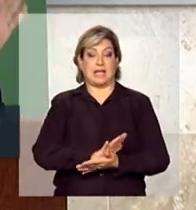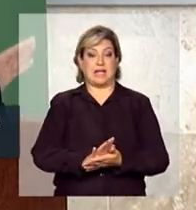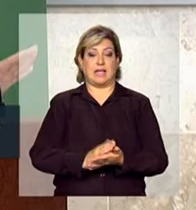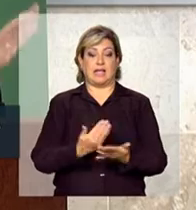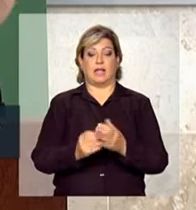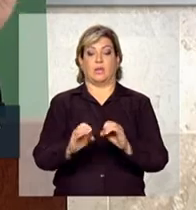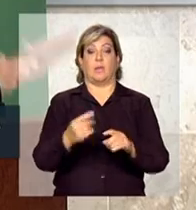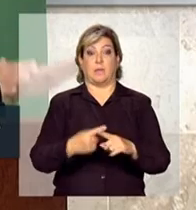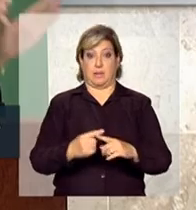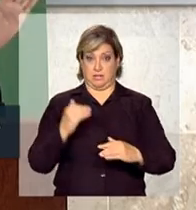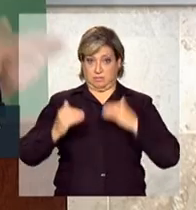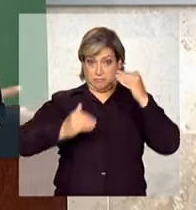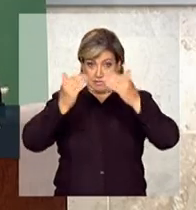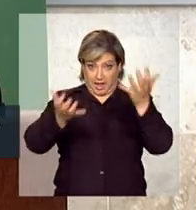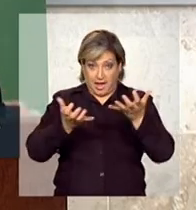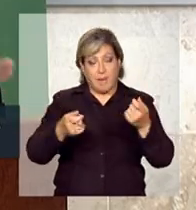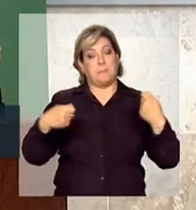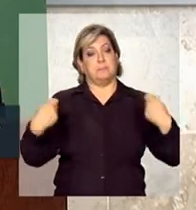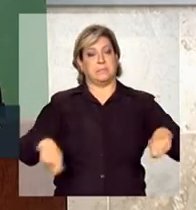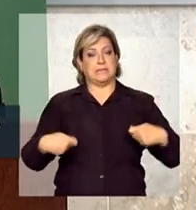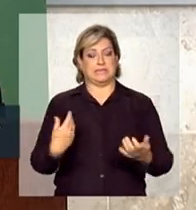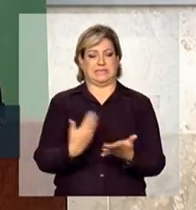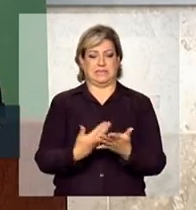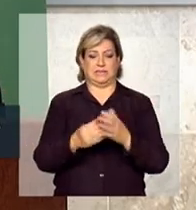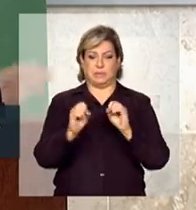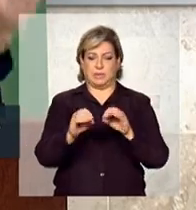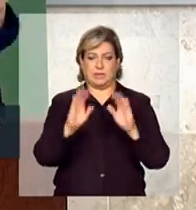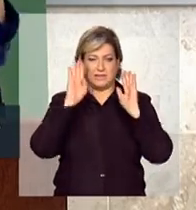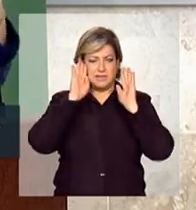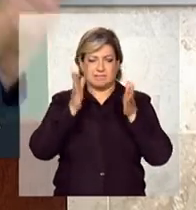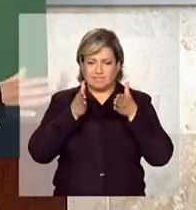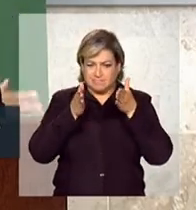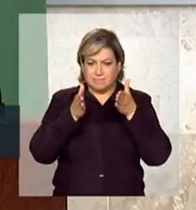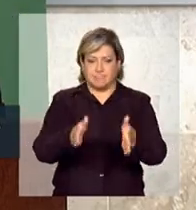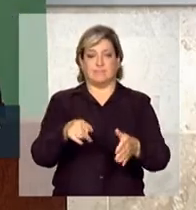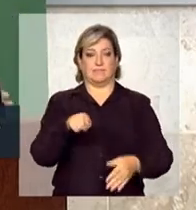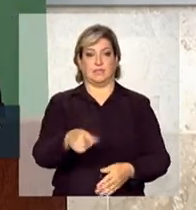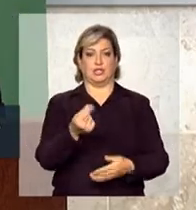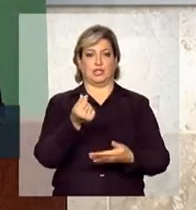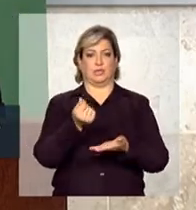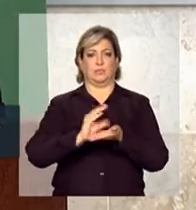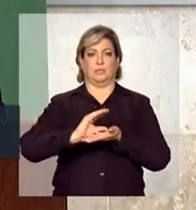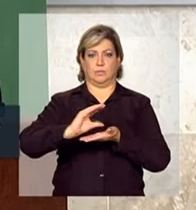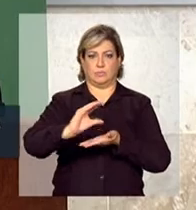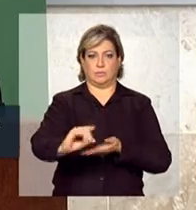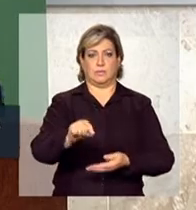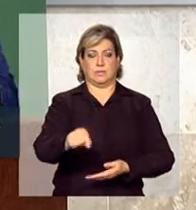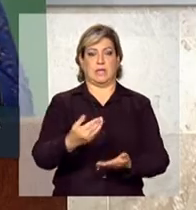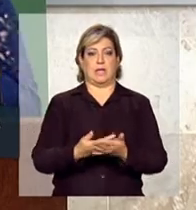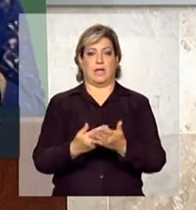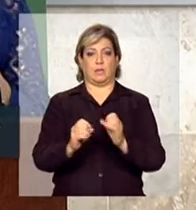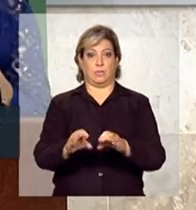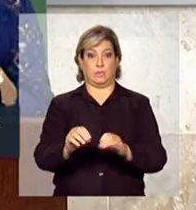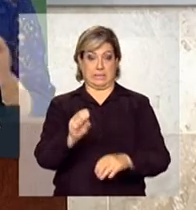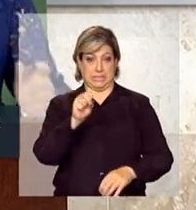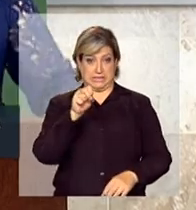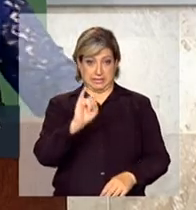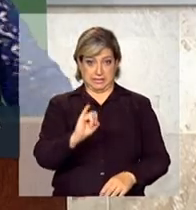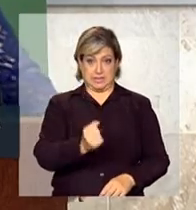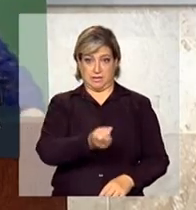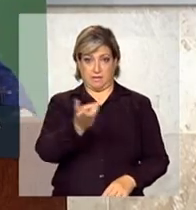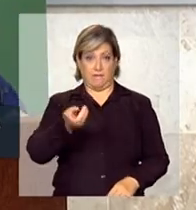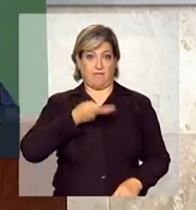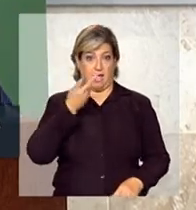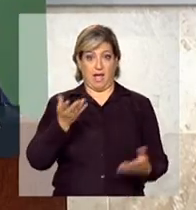focar na educação, sem colocar dinheiro na educação. Se falassem agora para mim,